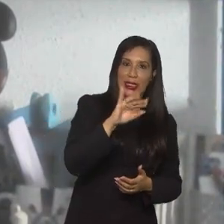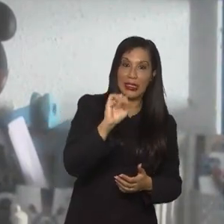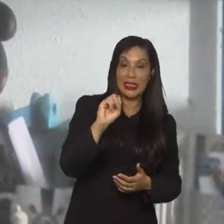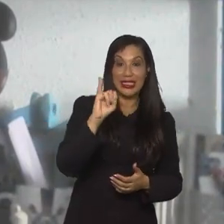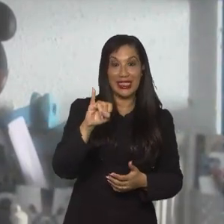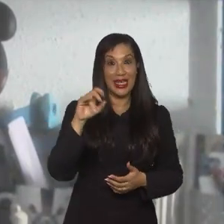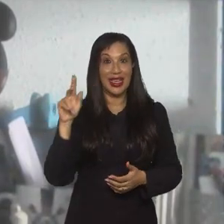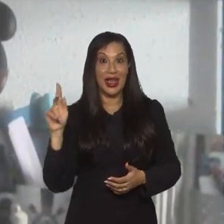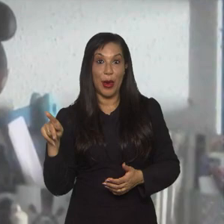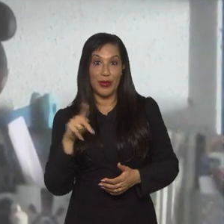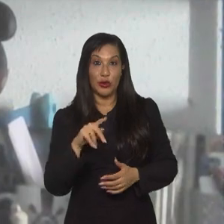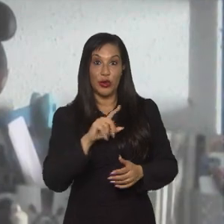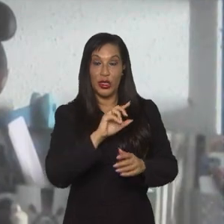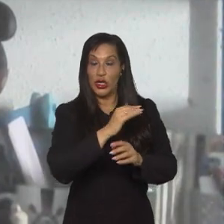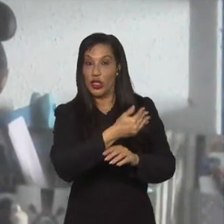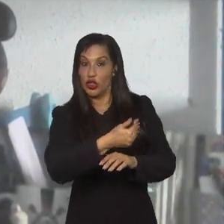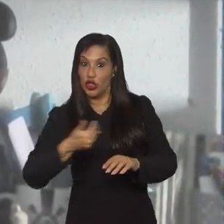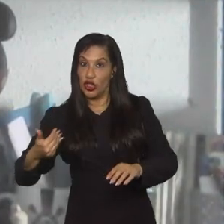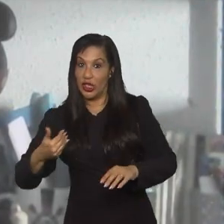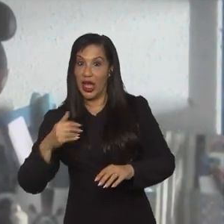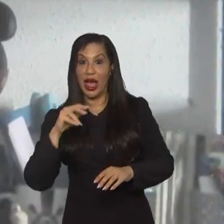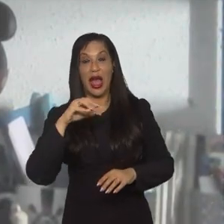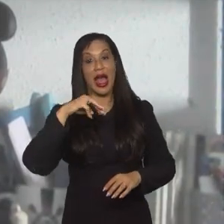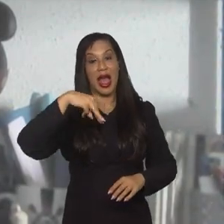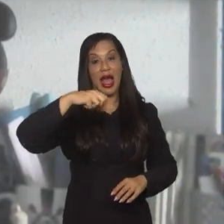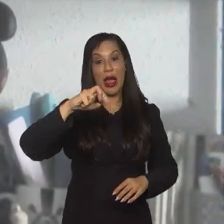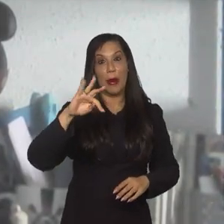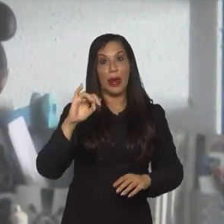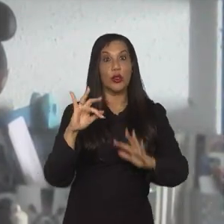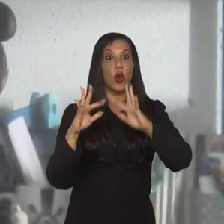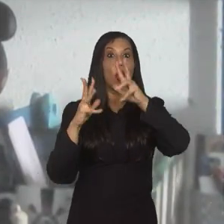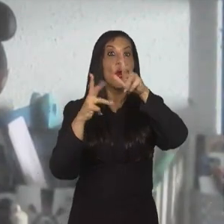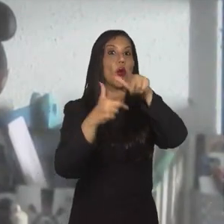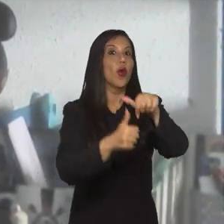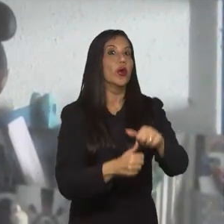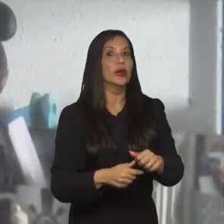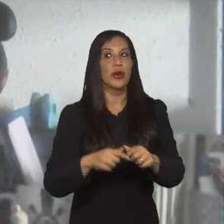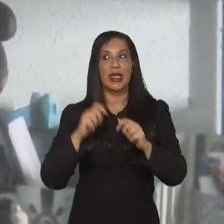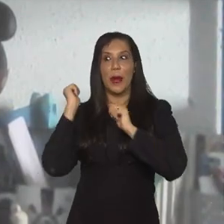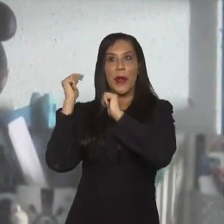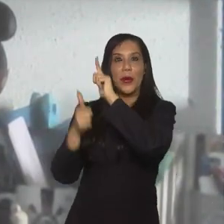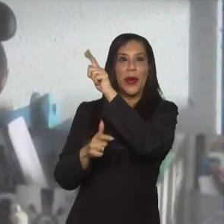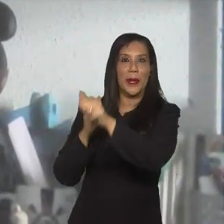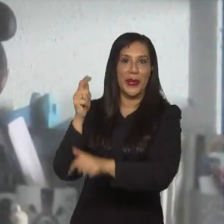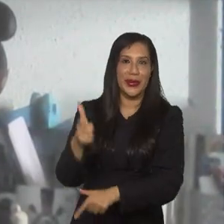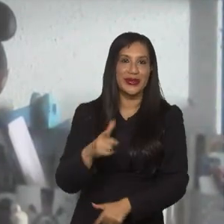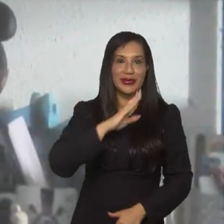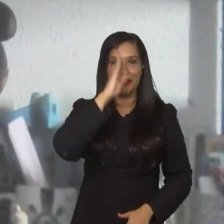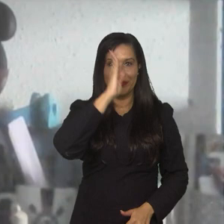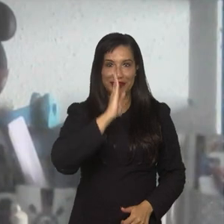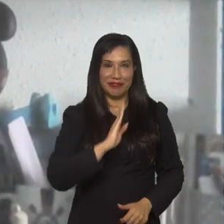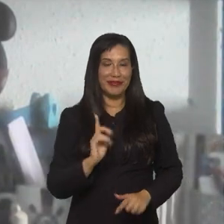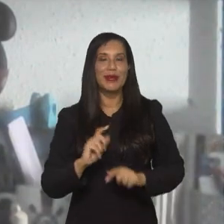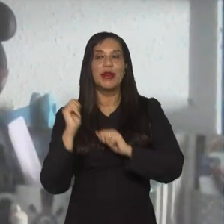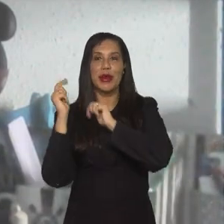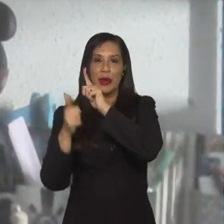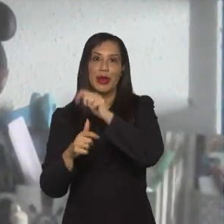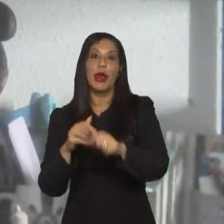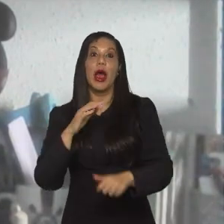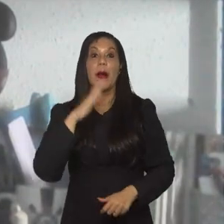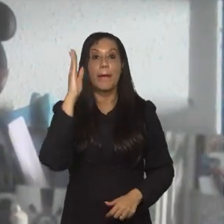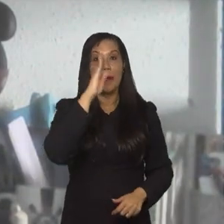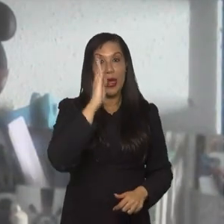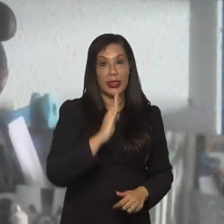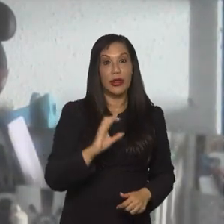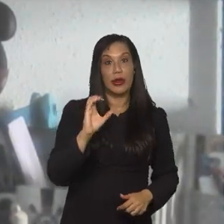tirasse a Marta do time hoje, eu acho que todo o mundo inteiro ia cair em cima dela, não só o Brasil, porque aqui a Cristiane é o Brasil,